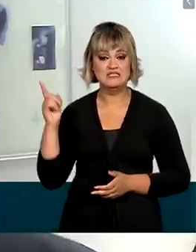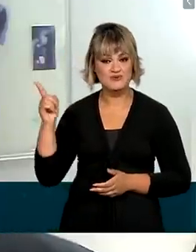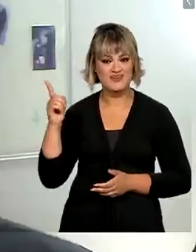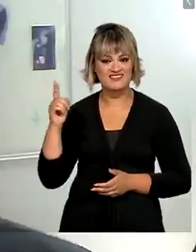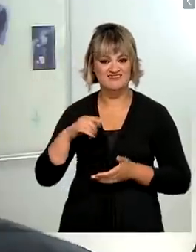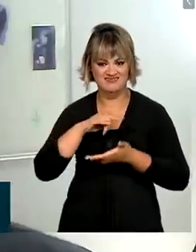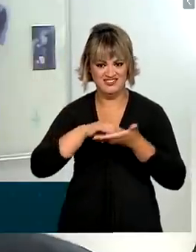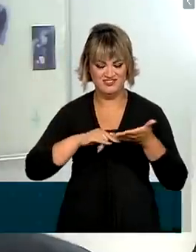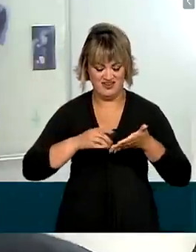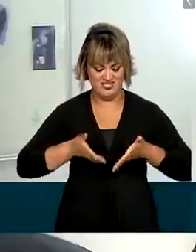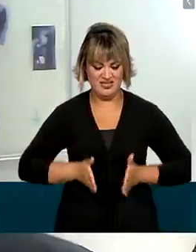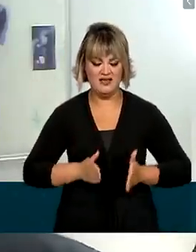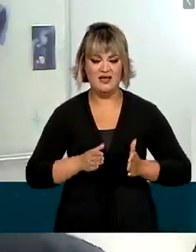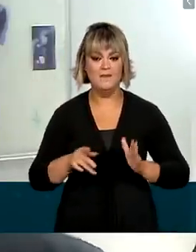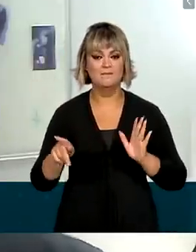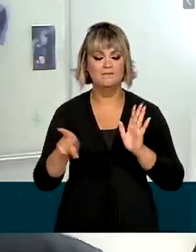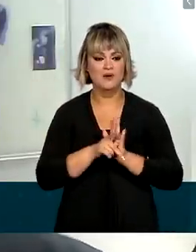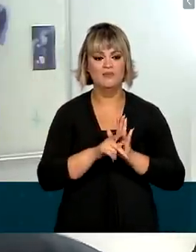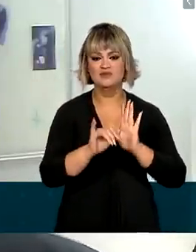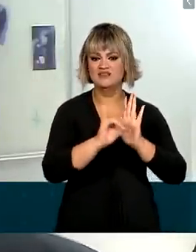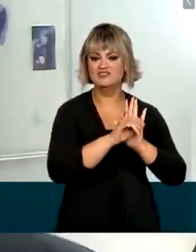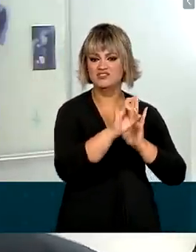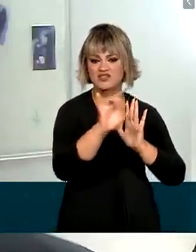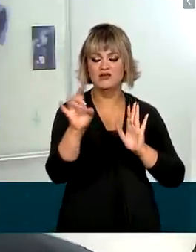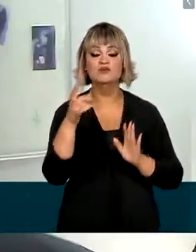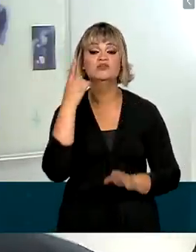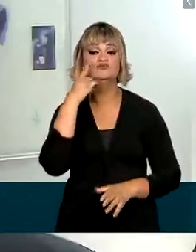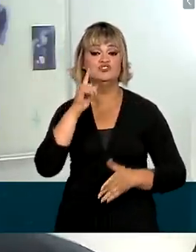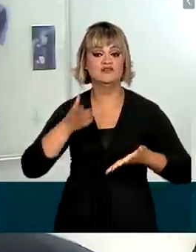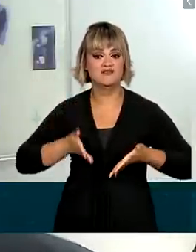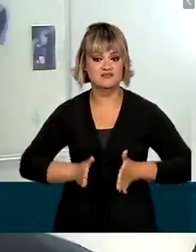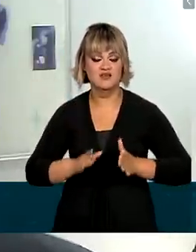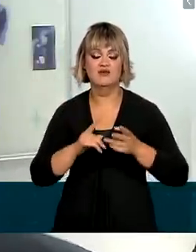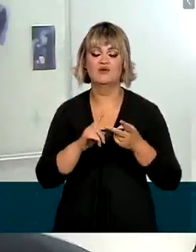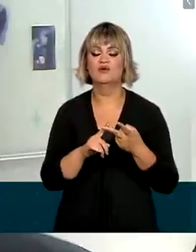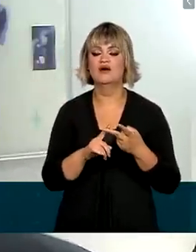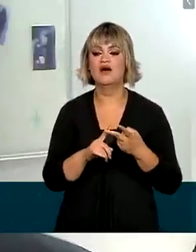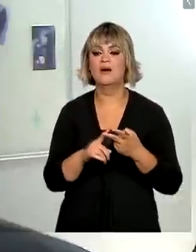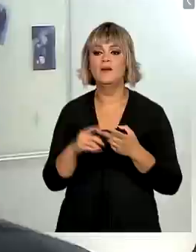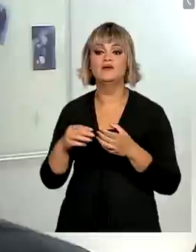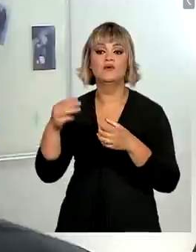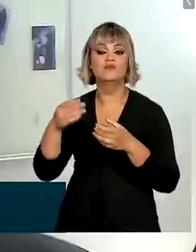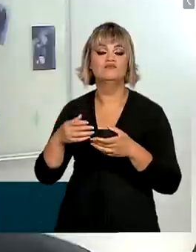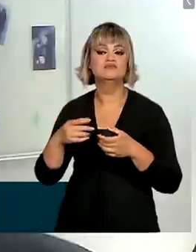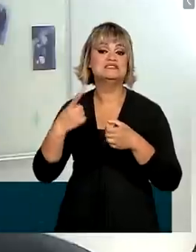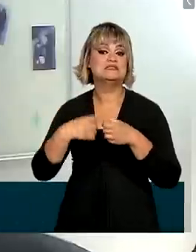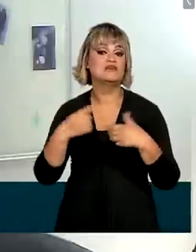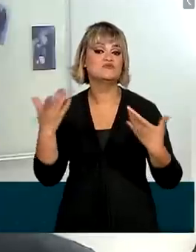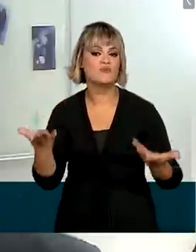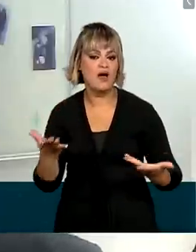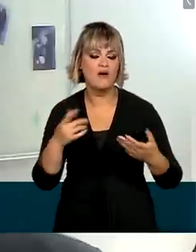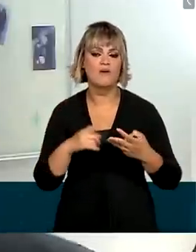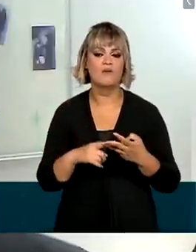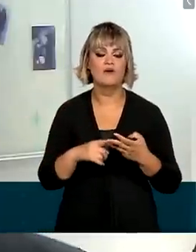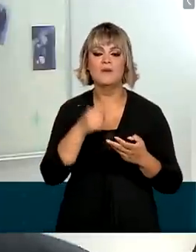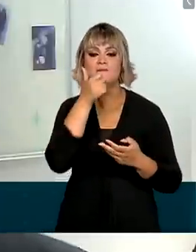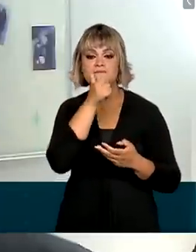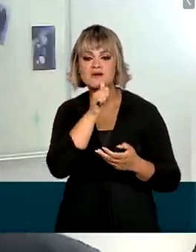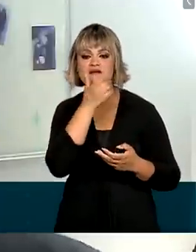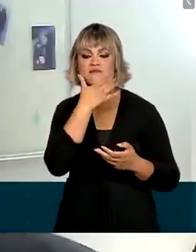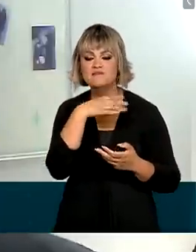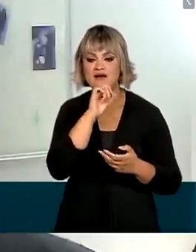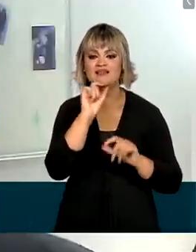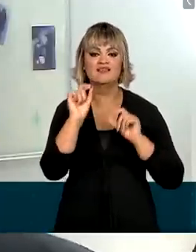parte da identidade de cada cidadão. Que tem uma data de nascimento, que tem um município de nascimento, que tem o registro dos pais.